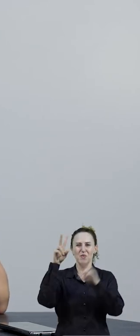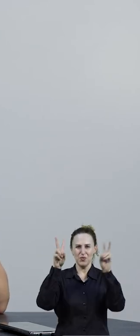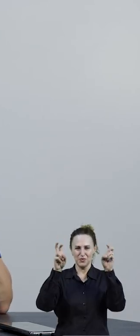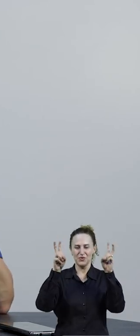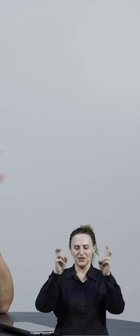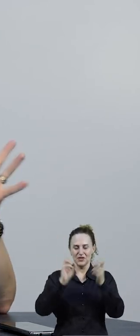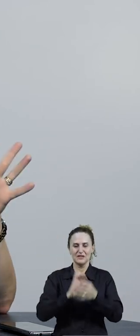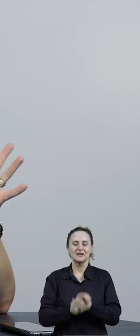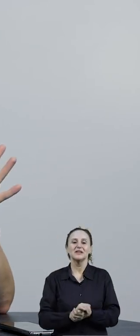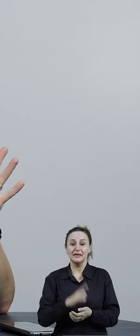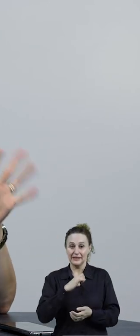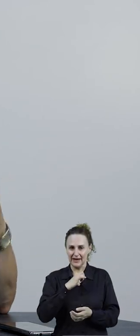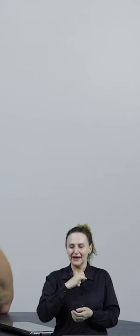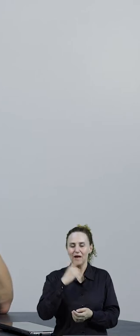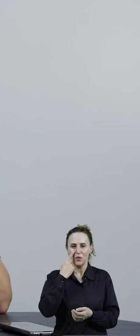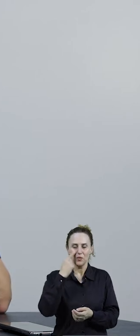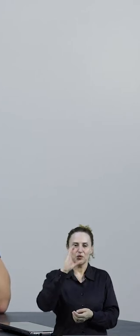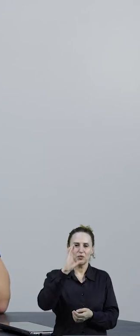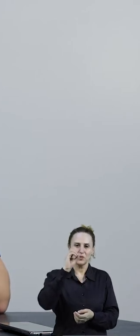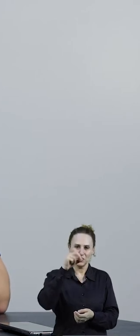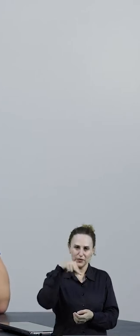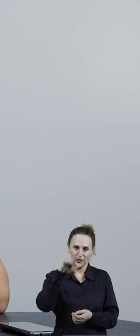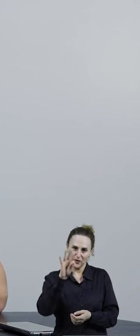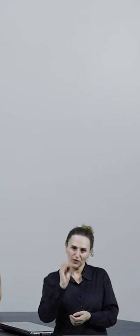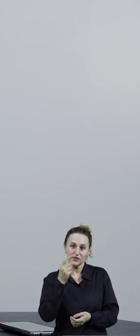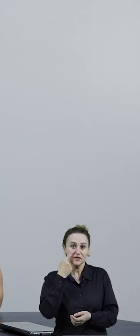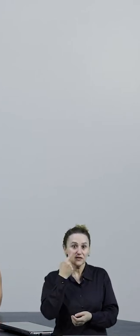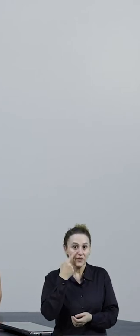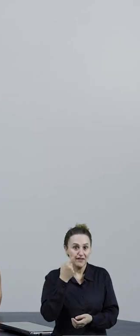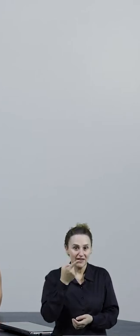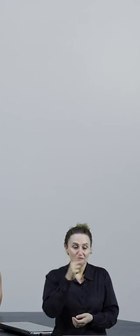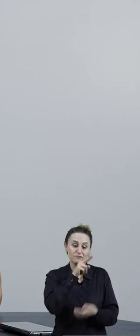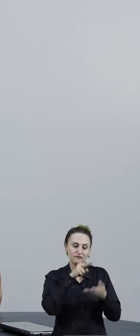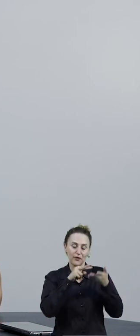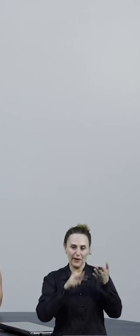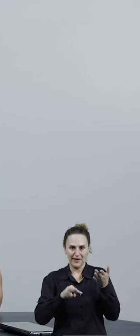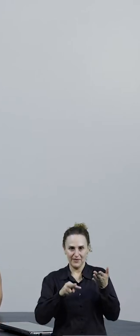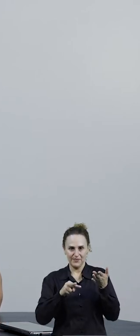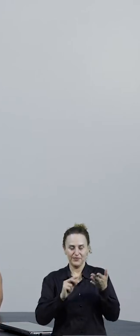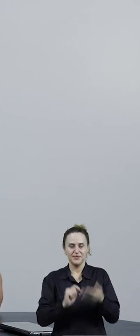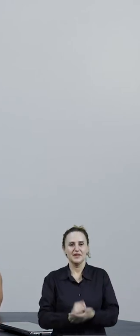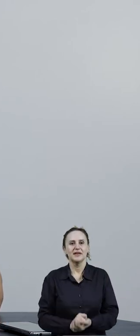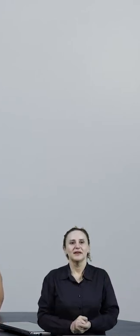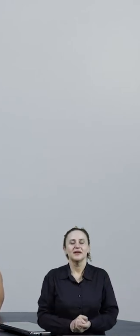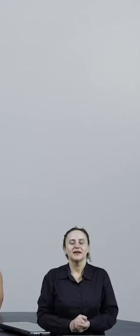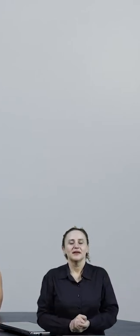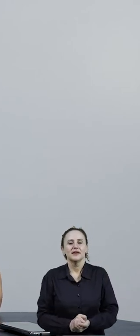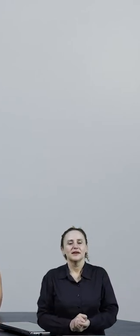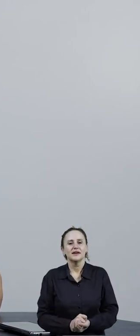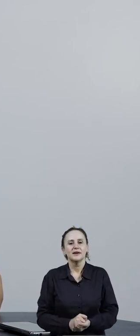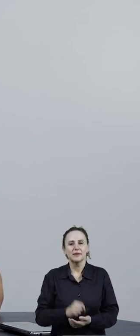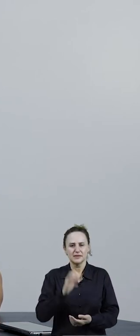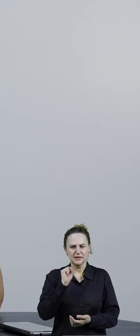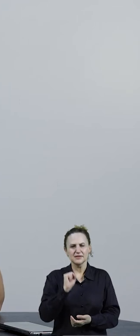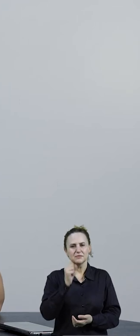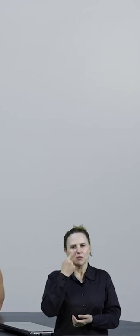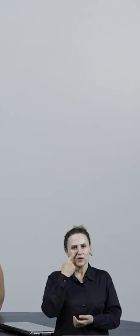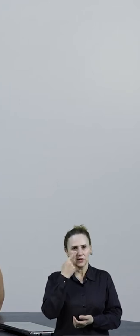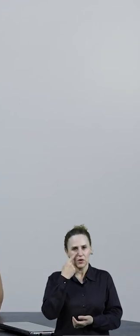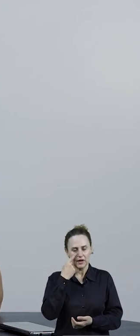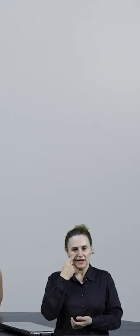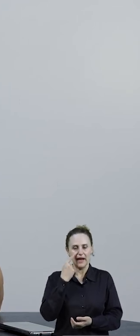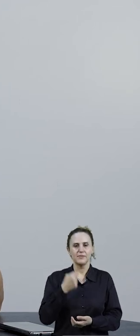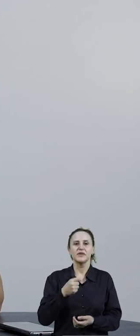porque já tem tanto texto pra ler que eu tô querendo, com medo que vocês fiquem bravos comigo. Mas aí, quem quiser, né, depois conhecer